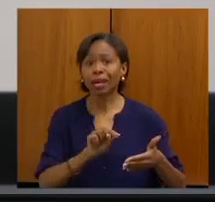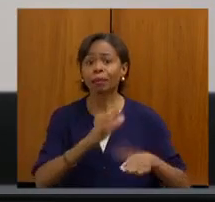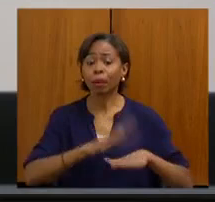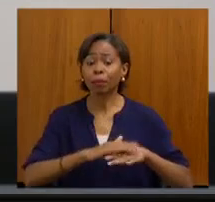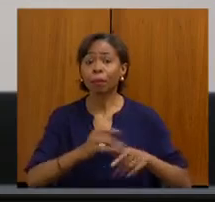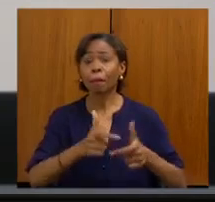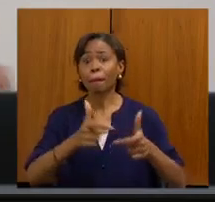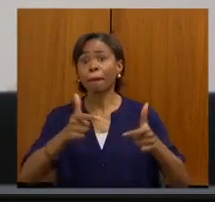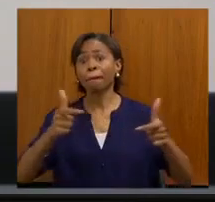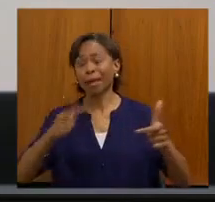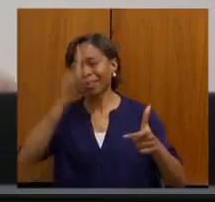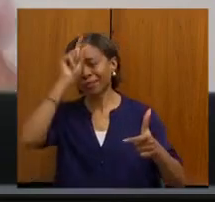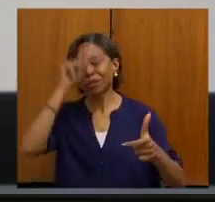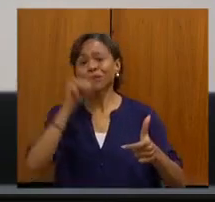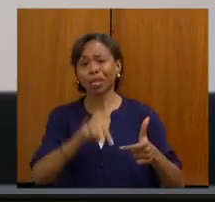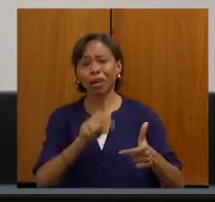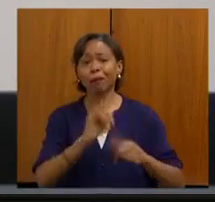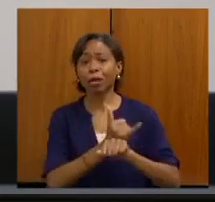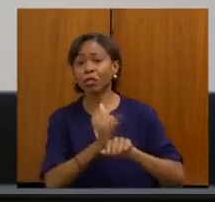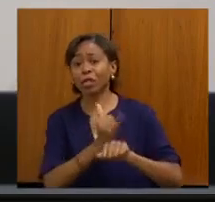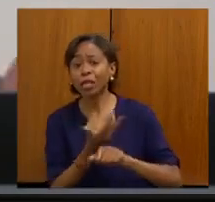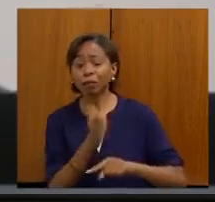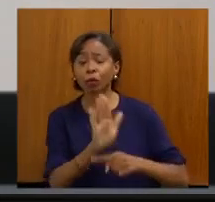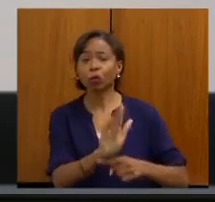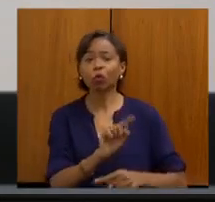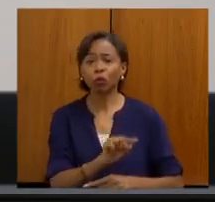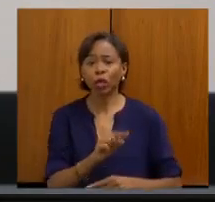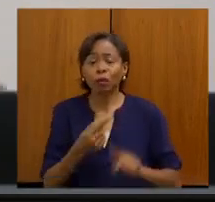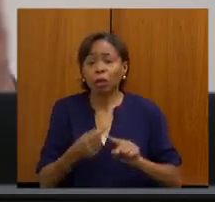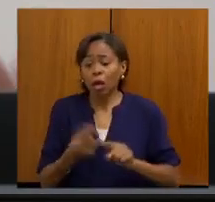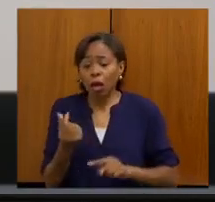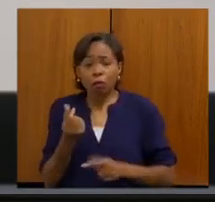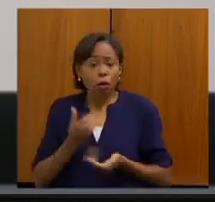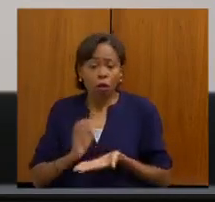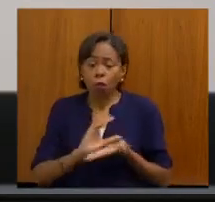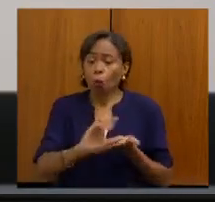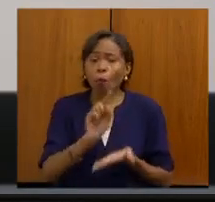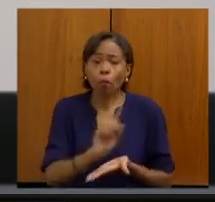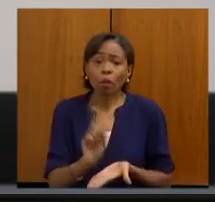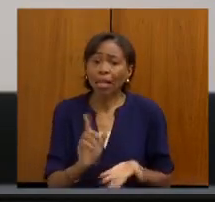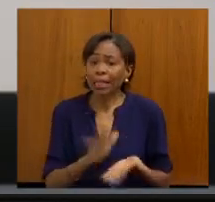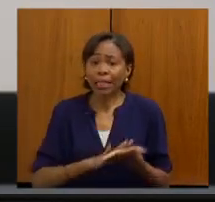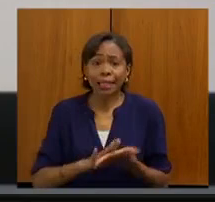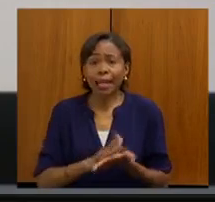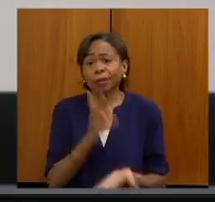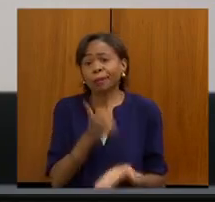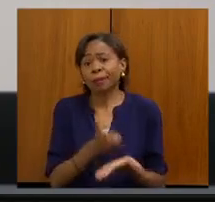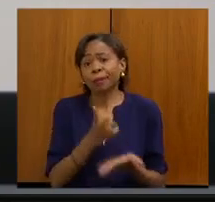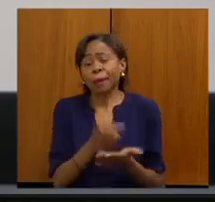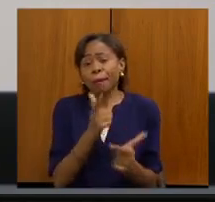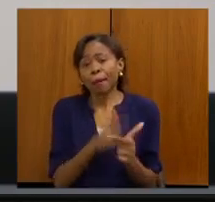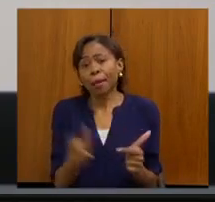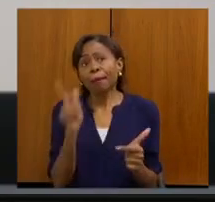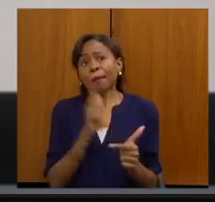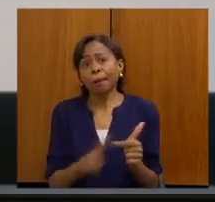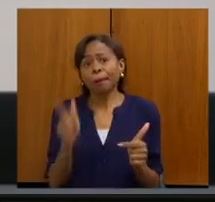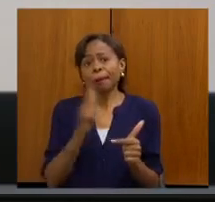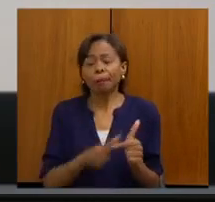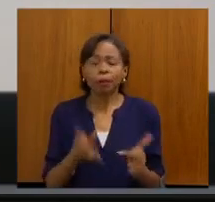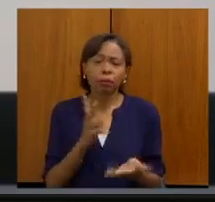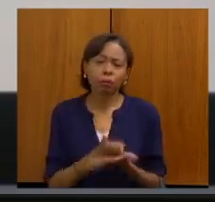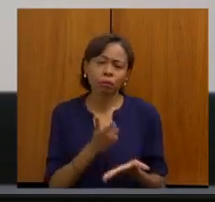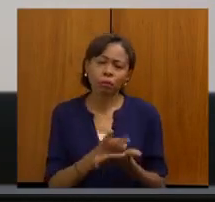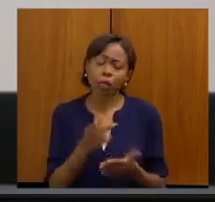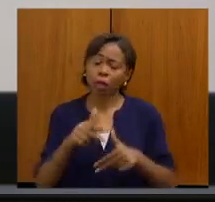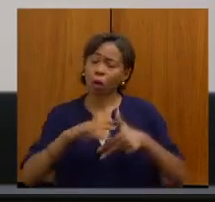instituições. Porque a gente não aplica o recurso lá e acaba continuando com os mesmos problemas. A gente não consegue atender